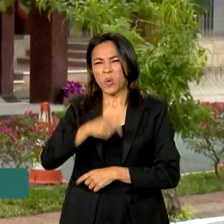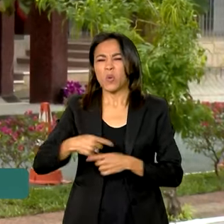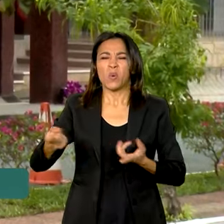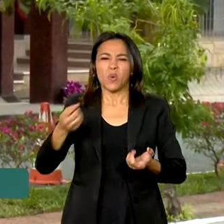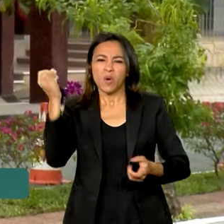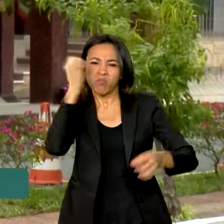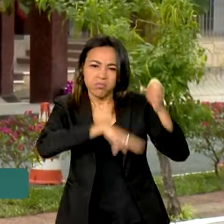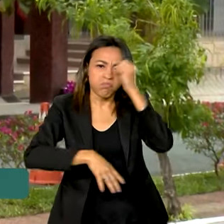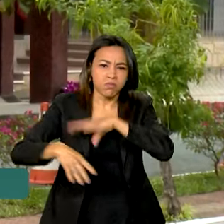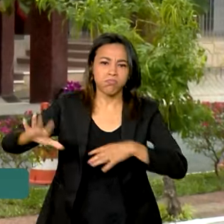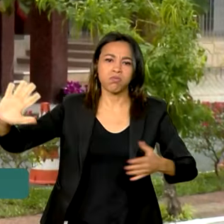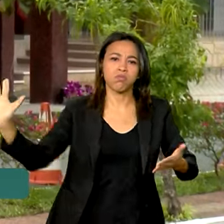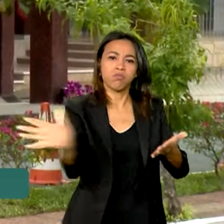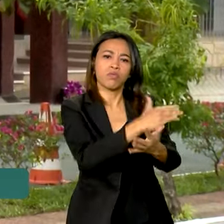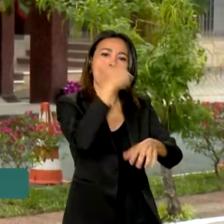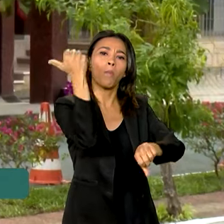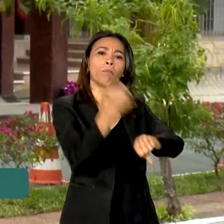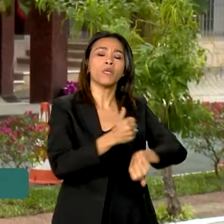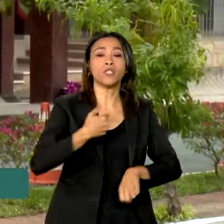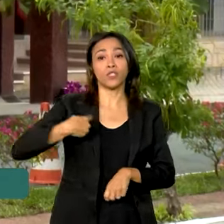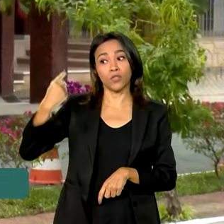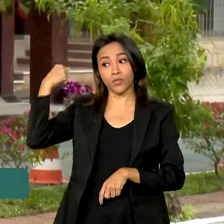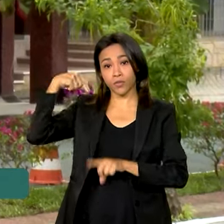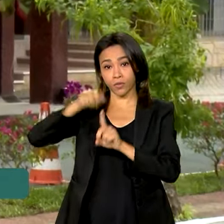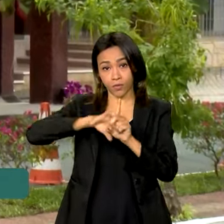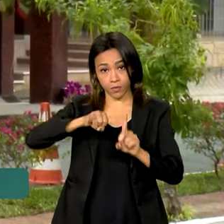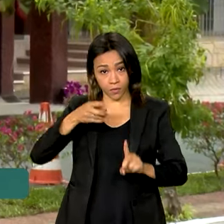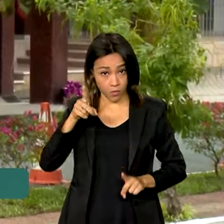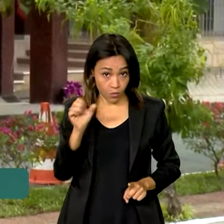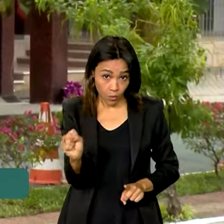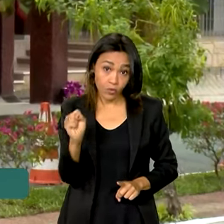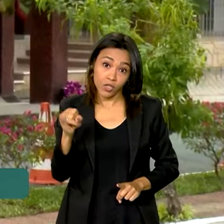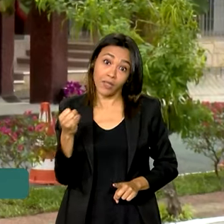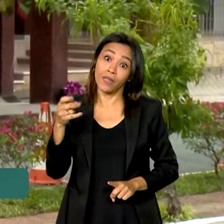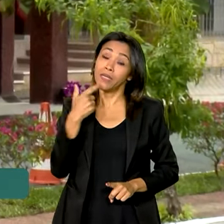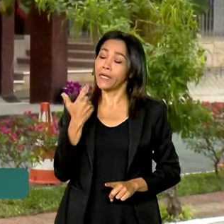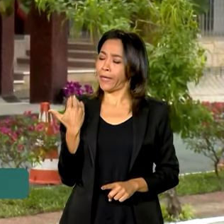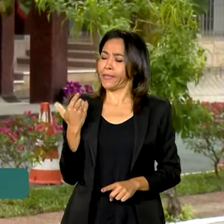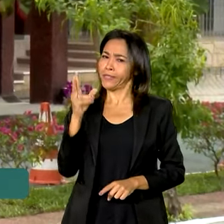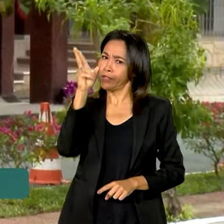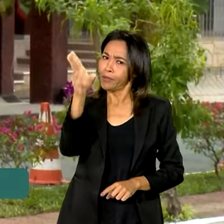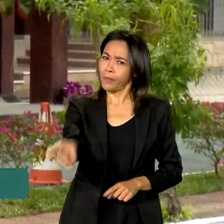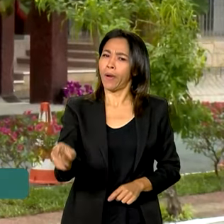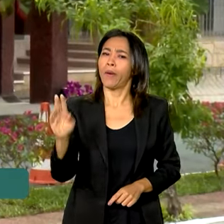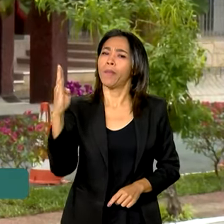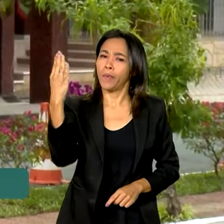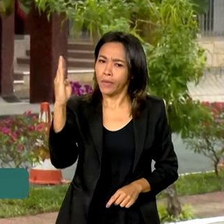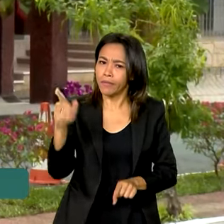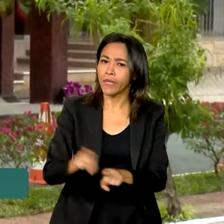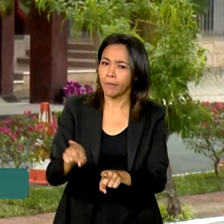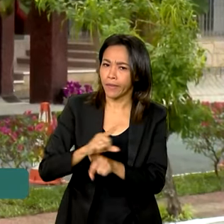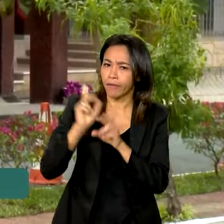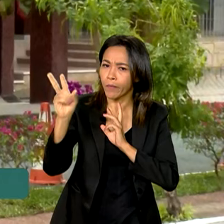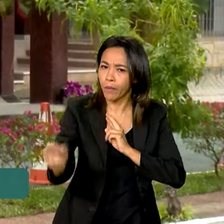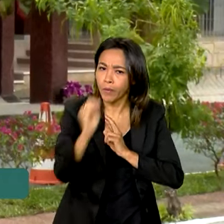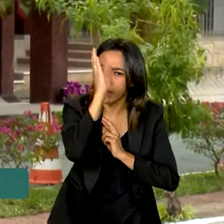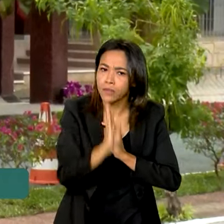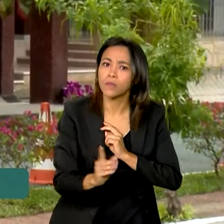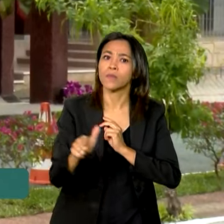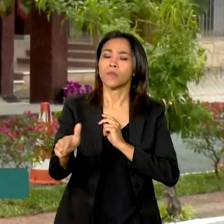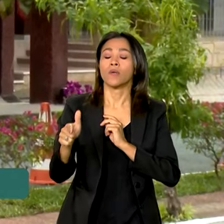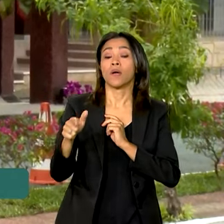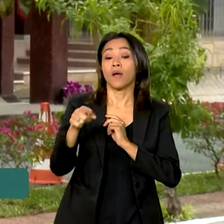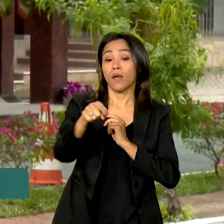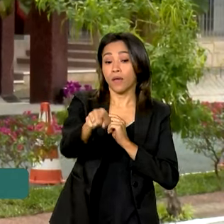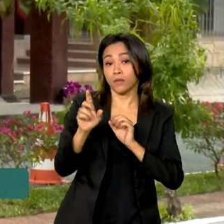janeiro e se solidarizou à Bolívia, que sofreu tentativa de golpe recente. O encontro dos presidentes na cúpula